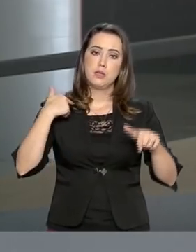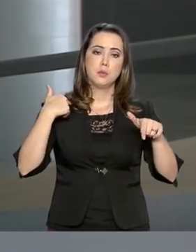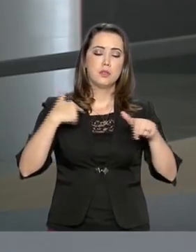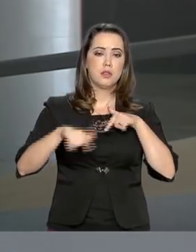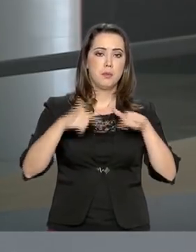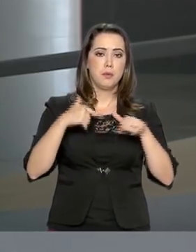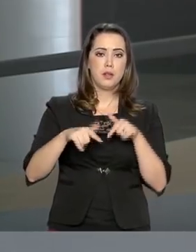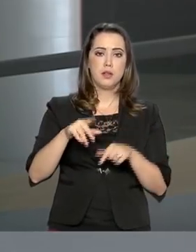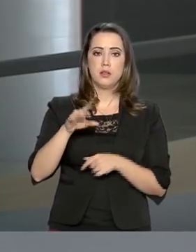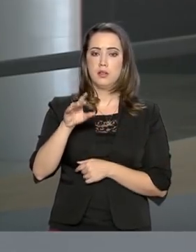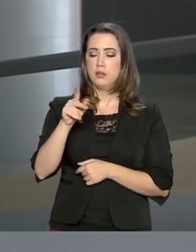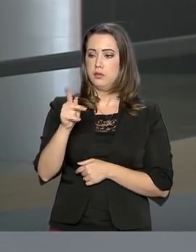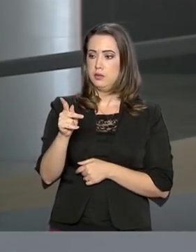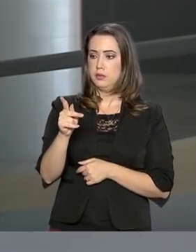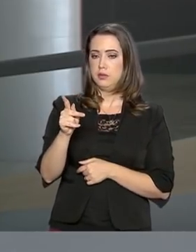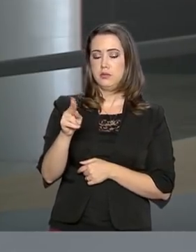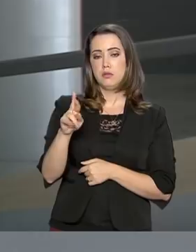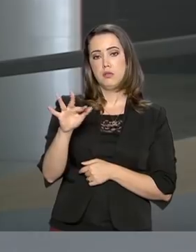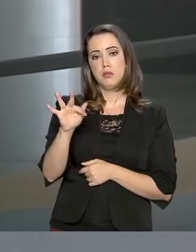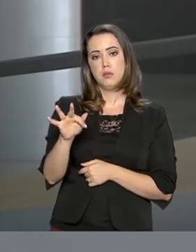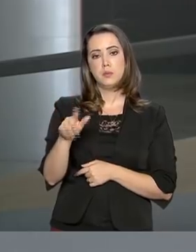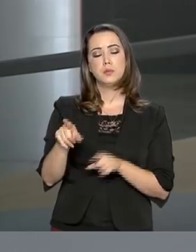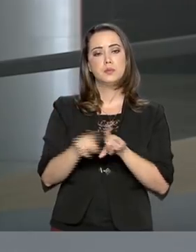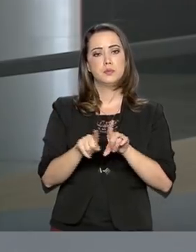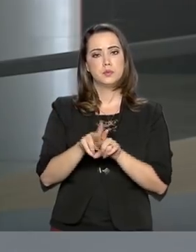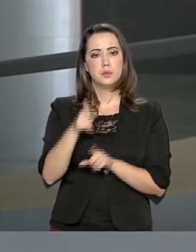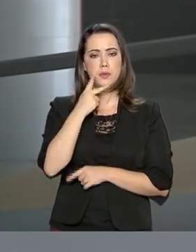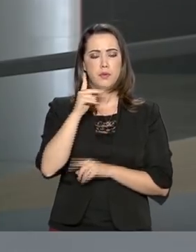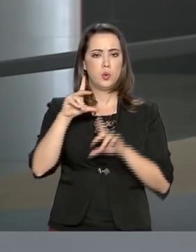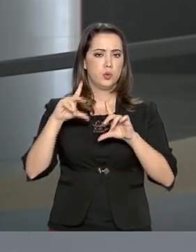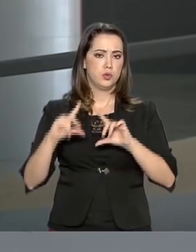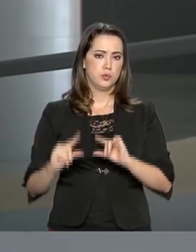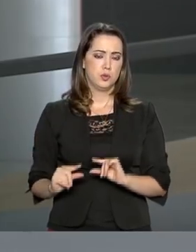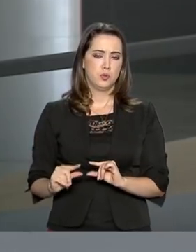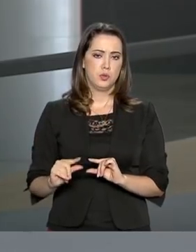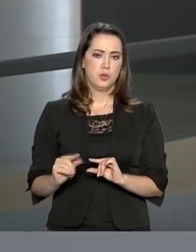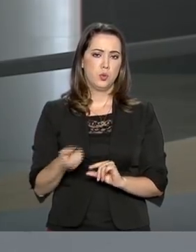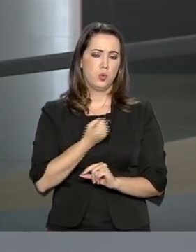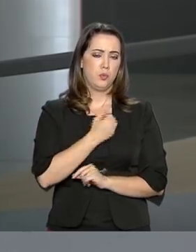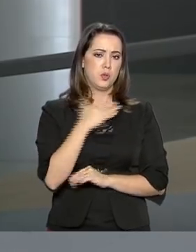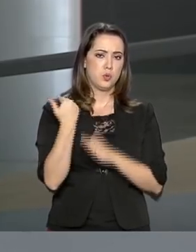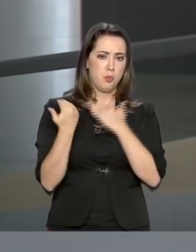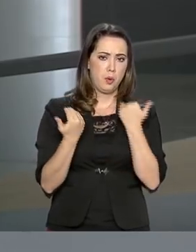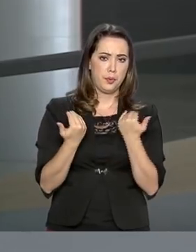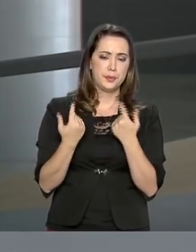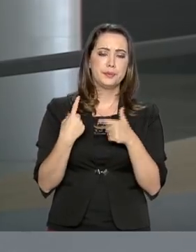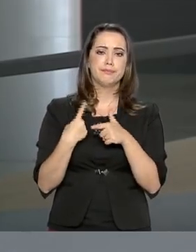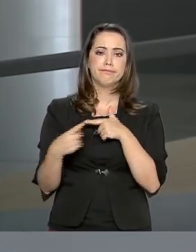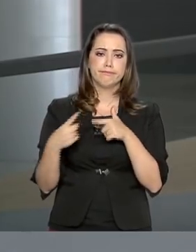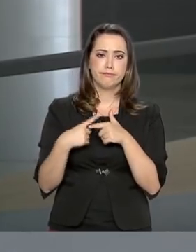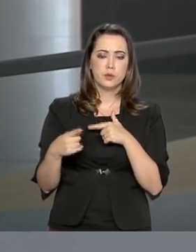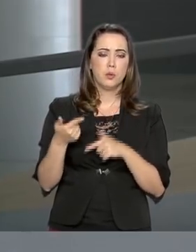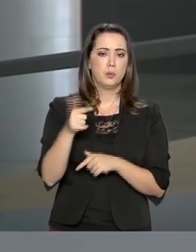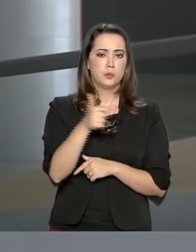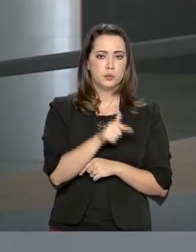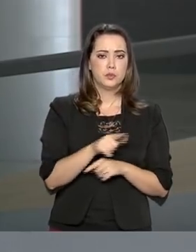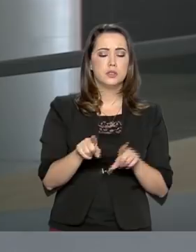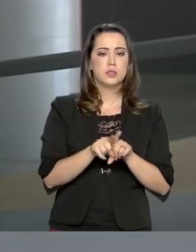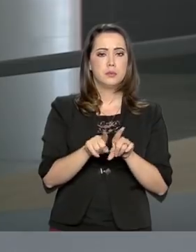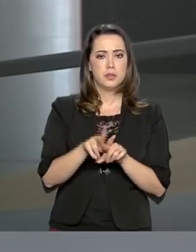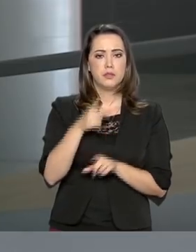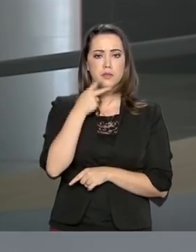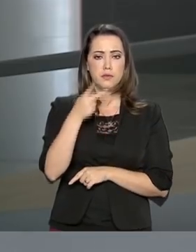da Polícia Rodoviária Federal, e, inclusive, destacando a redução no número de mortes e acidentes. Ele também